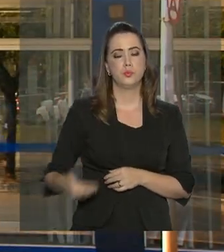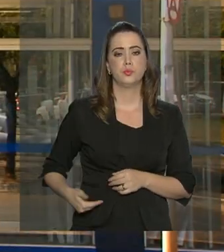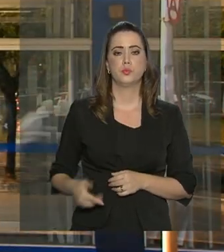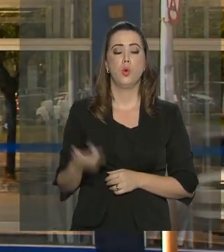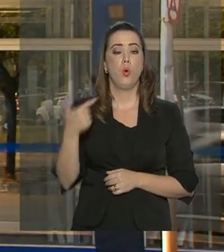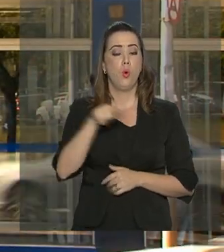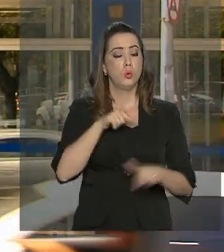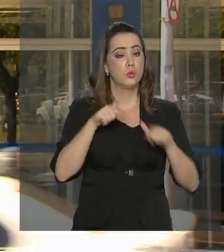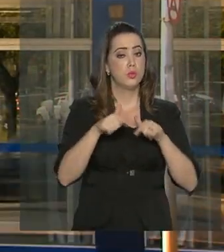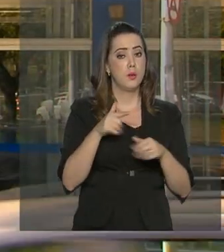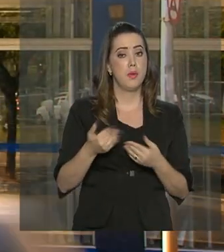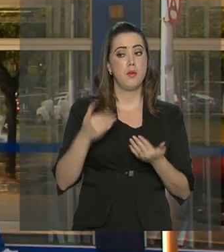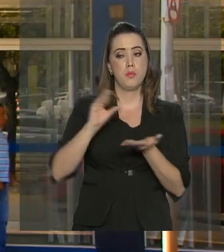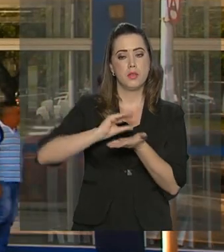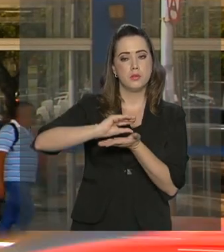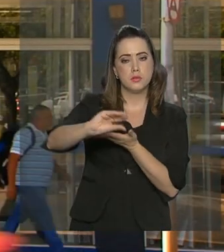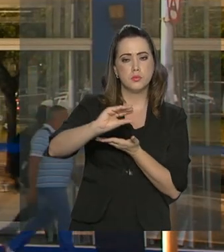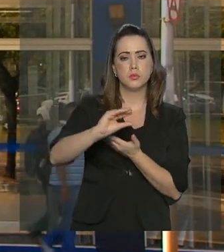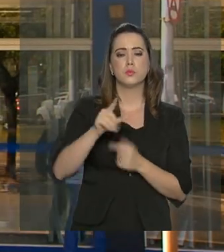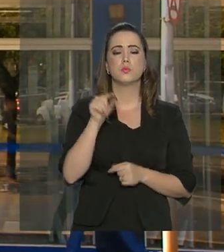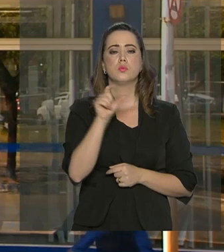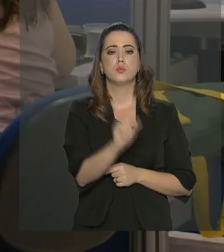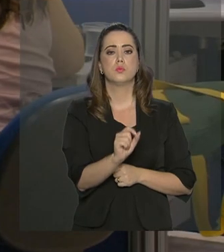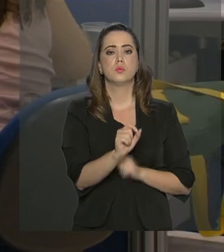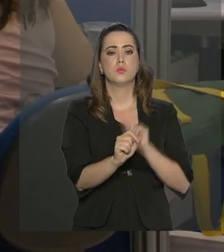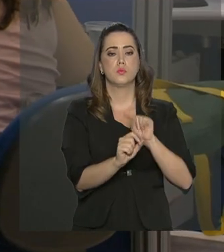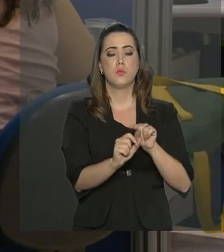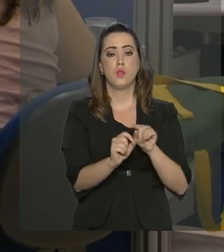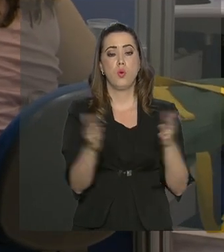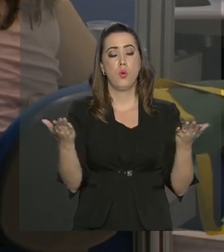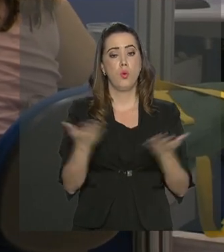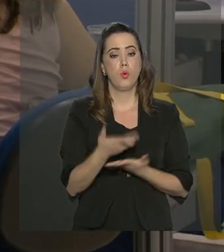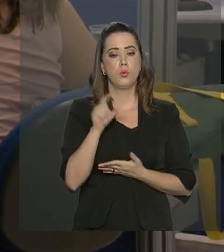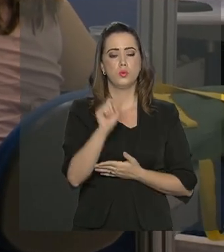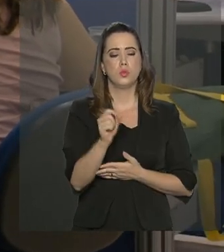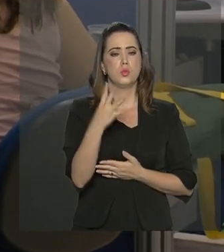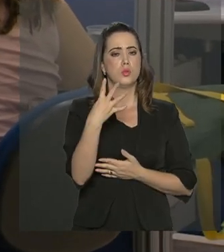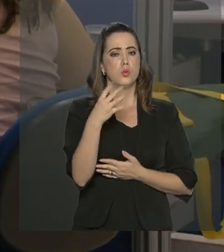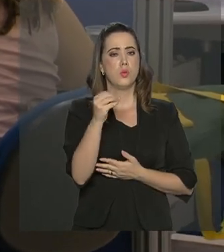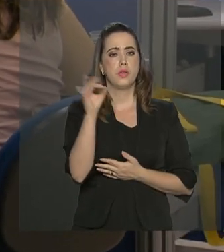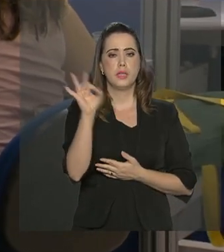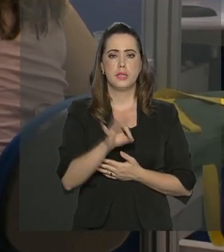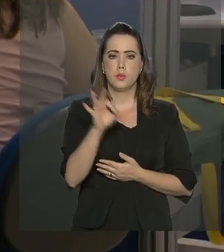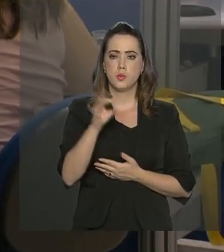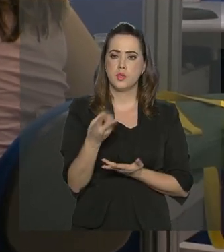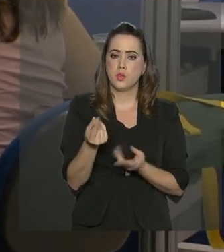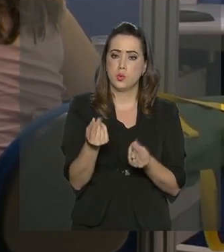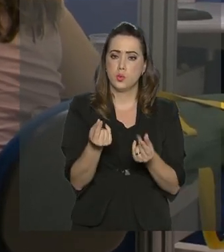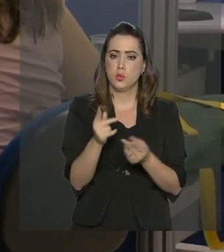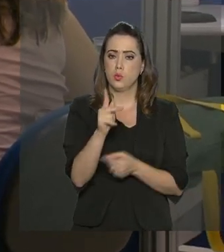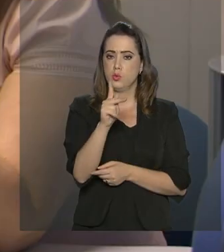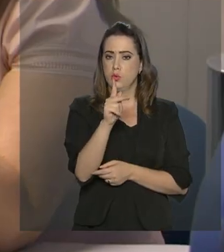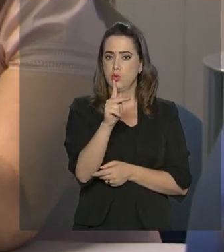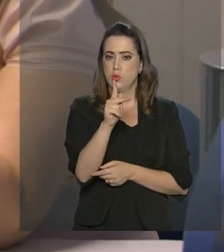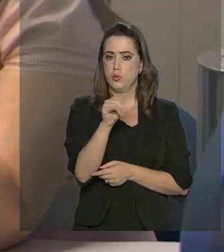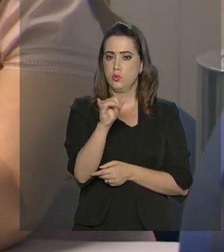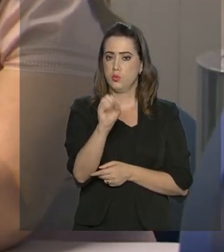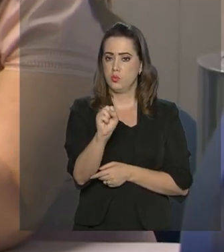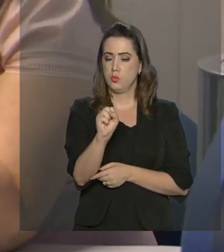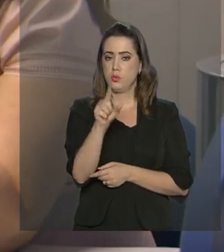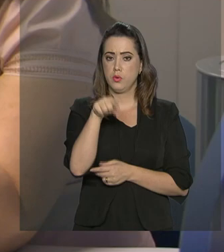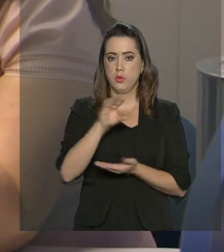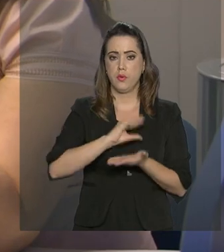medida deve assegurar mais recursos para a Seguridade Social. Atualmente, 40% dos recursos do PIS-PASEP são